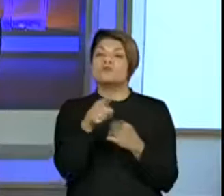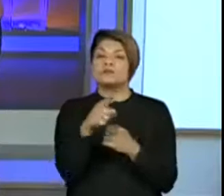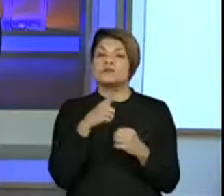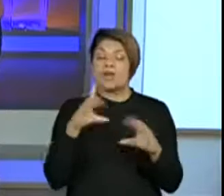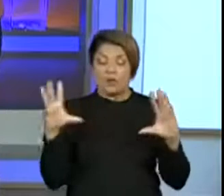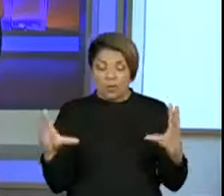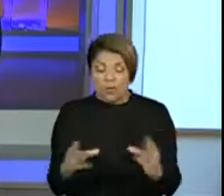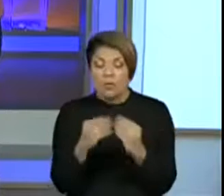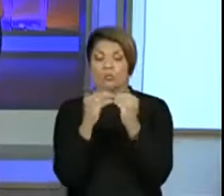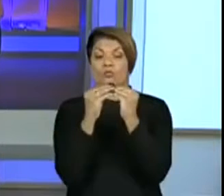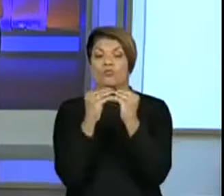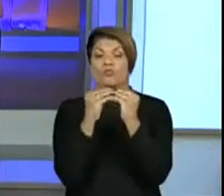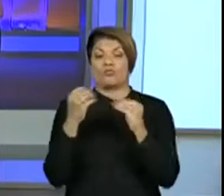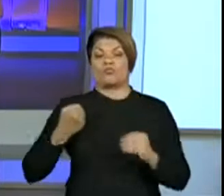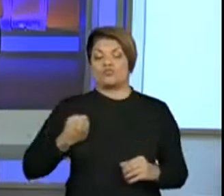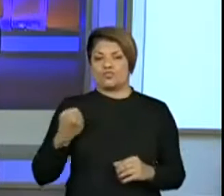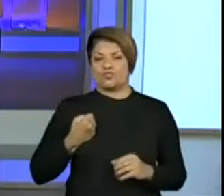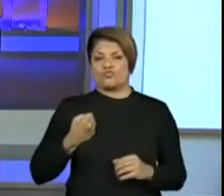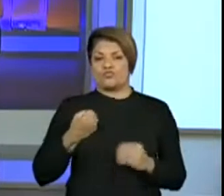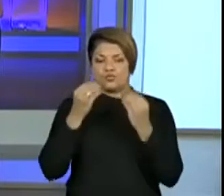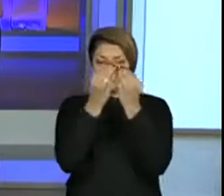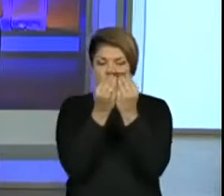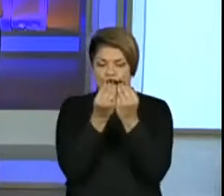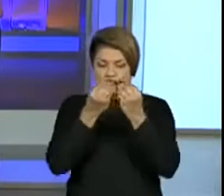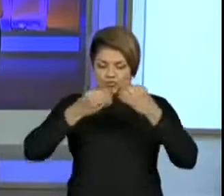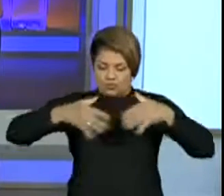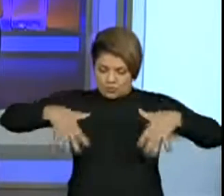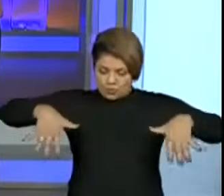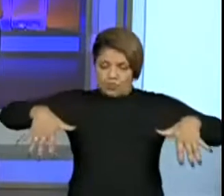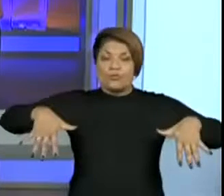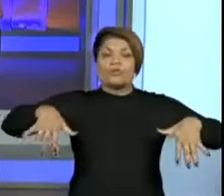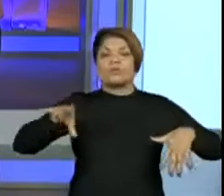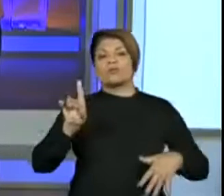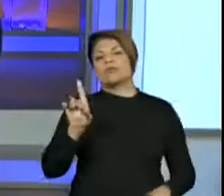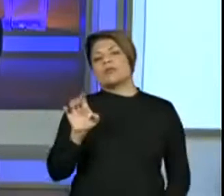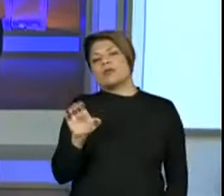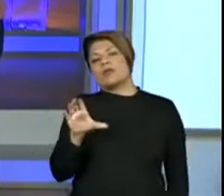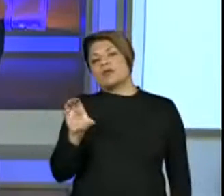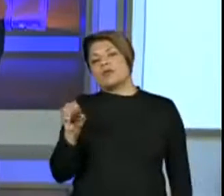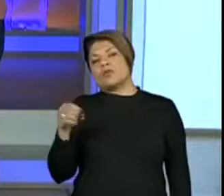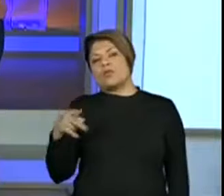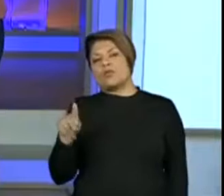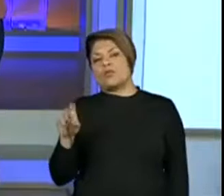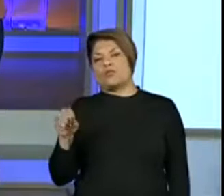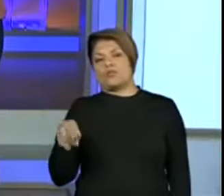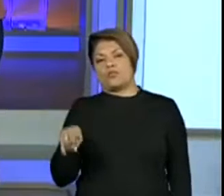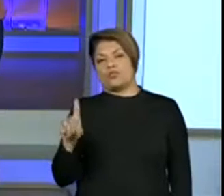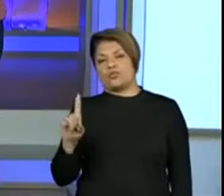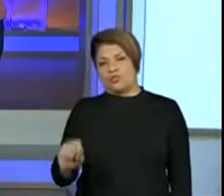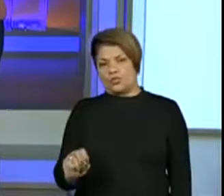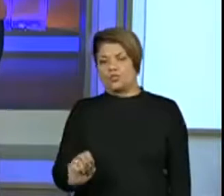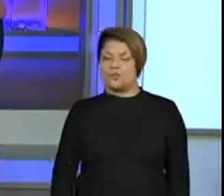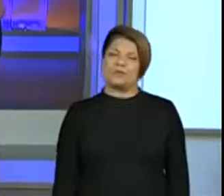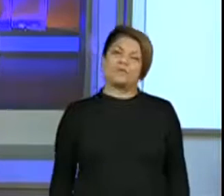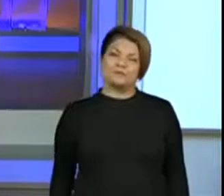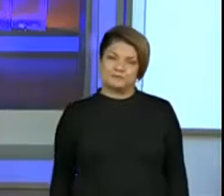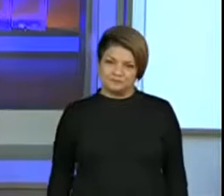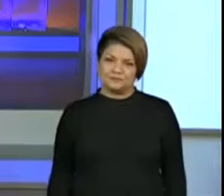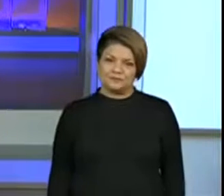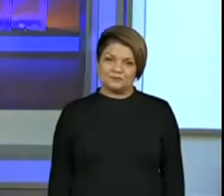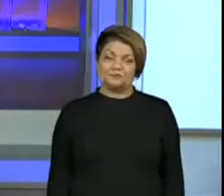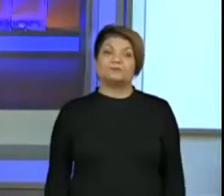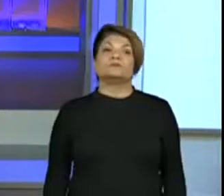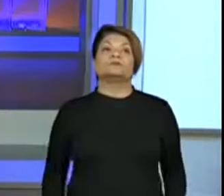número. E saber retirar, separar essas cartelas, você está decompondo um número, não é, professora? Exatamente.